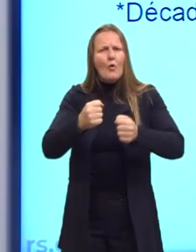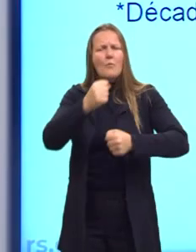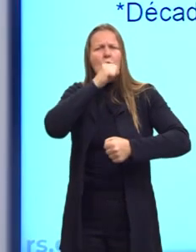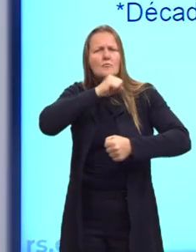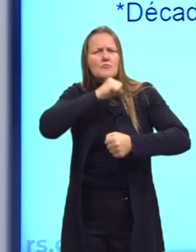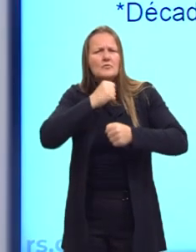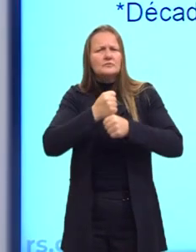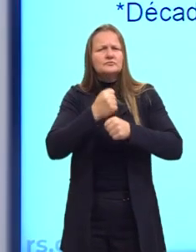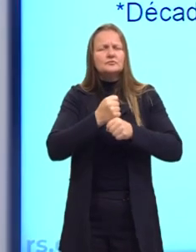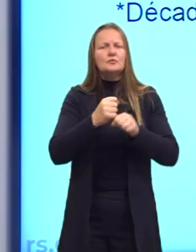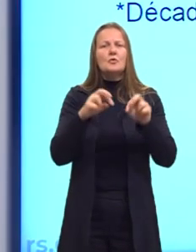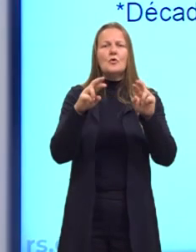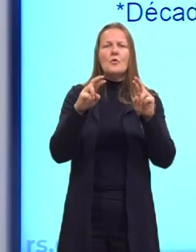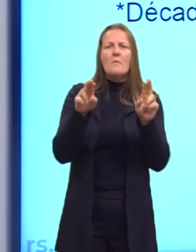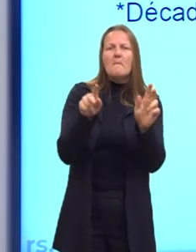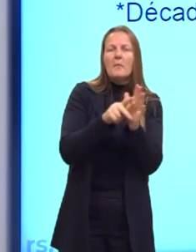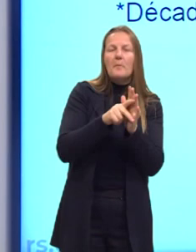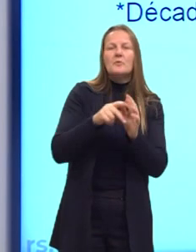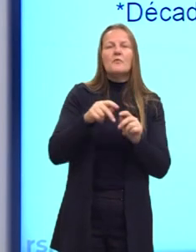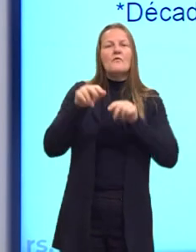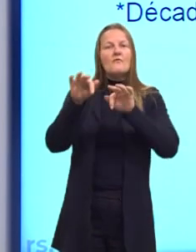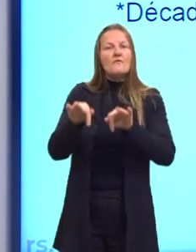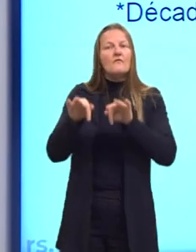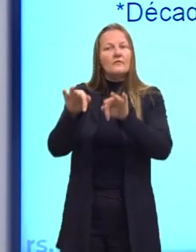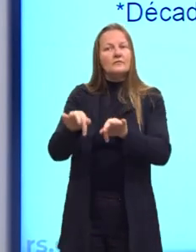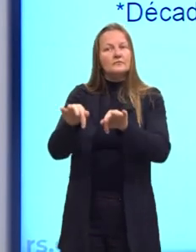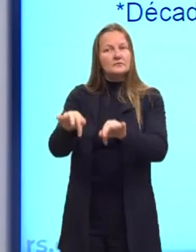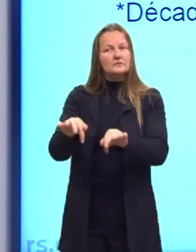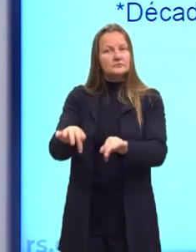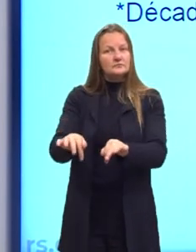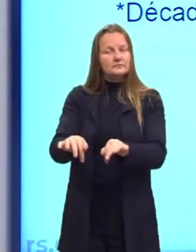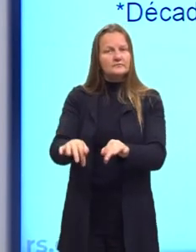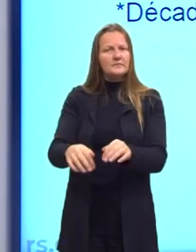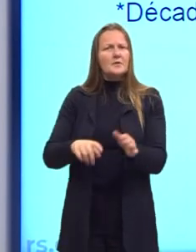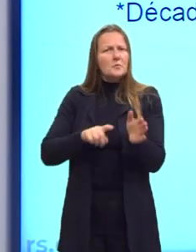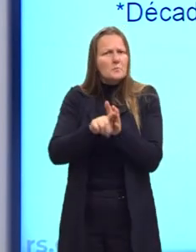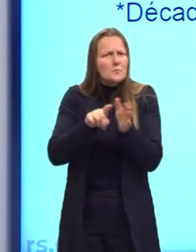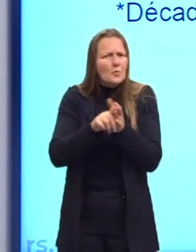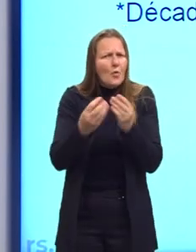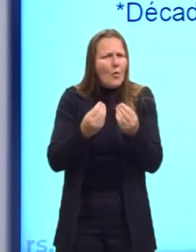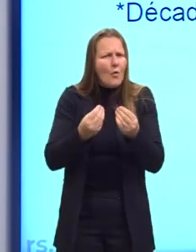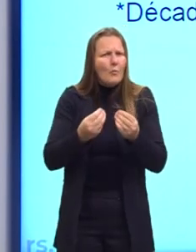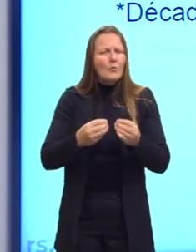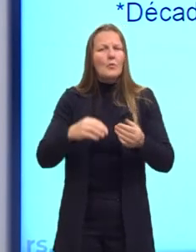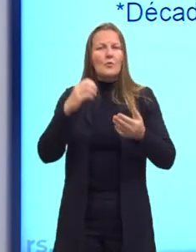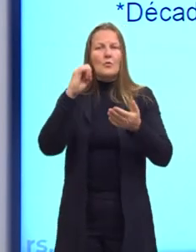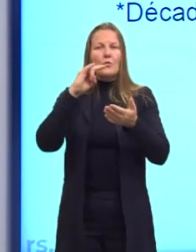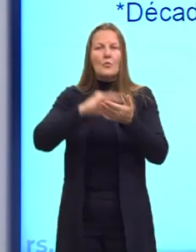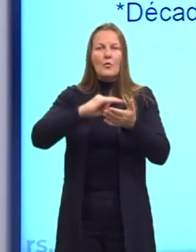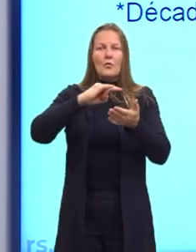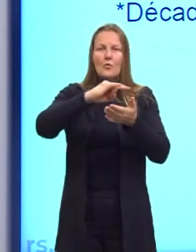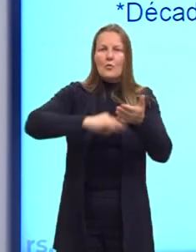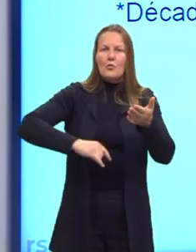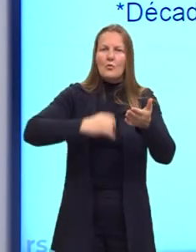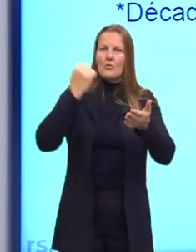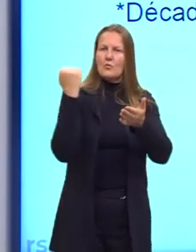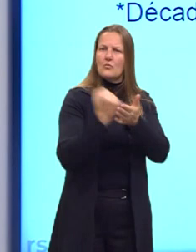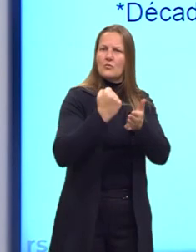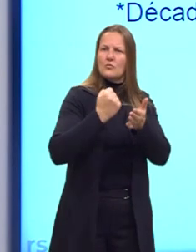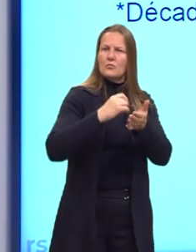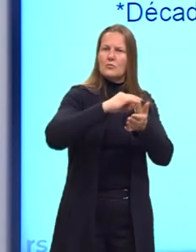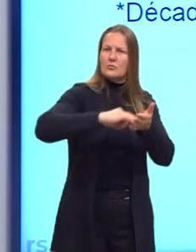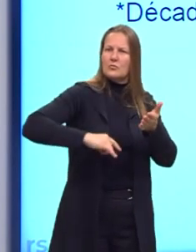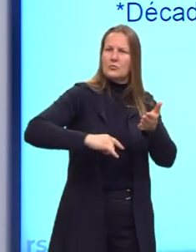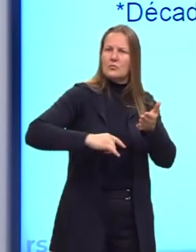questionam muito a política do feudalismo. E aí eles propõem a chamada política do contratualismo, os contratos, para se